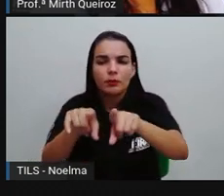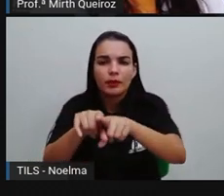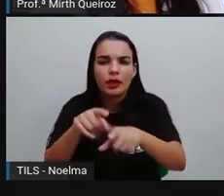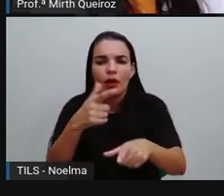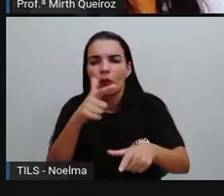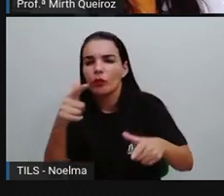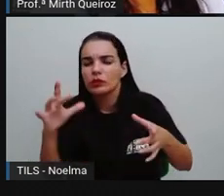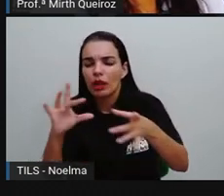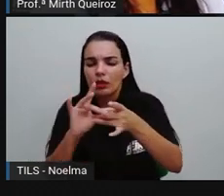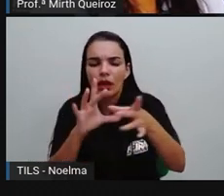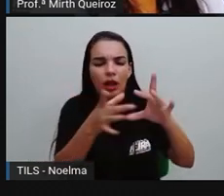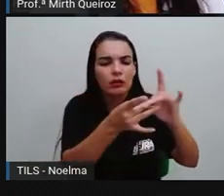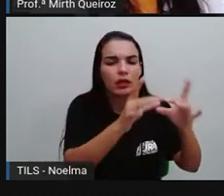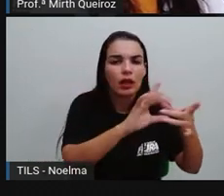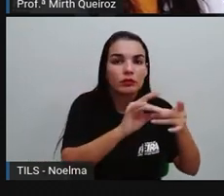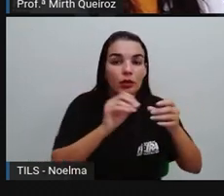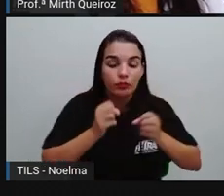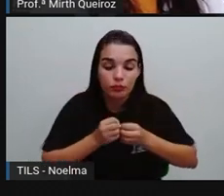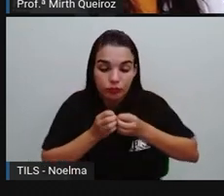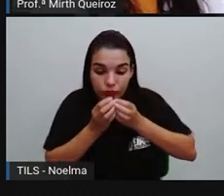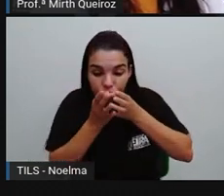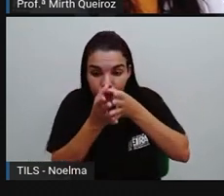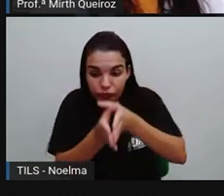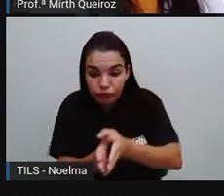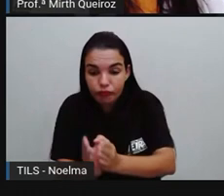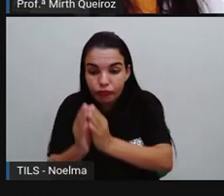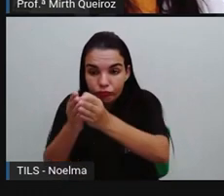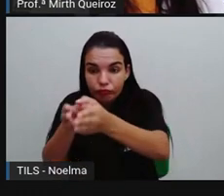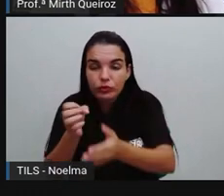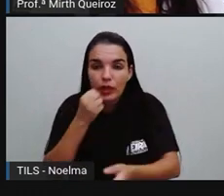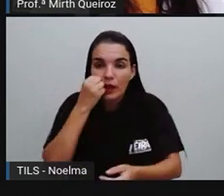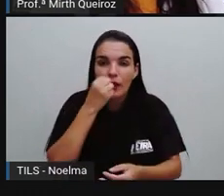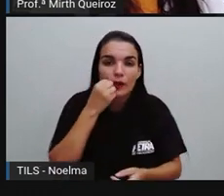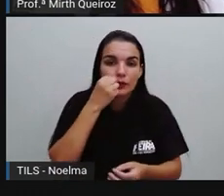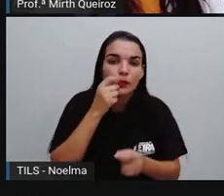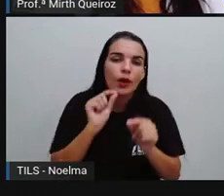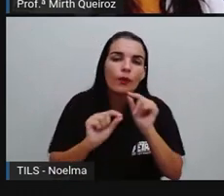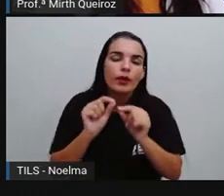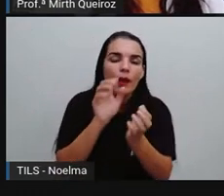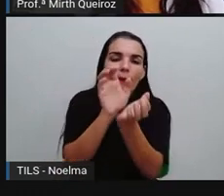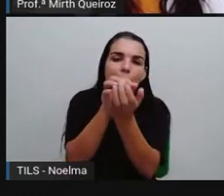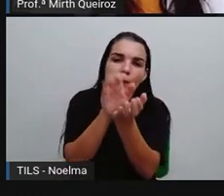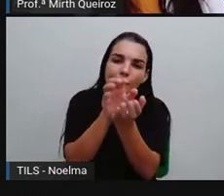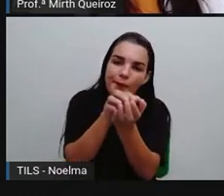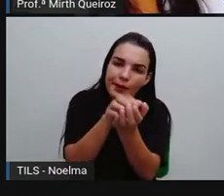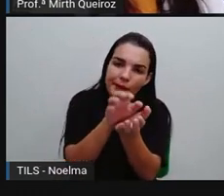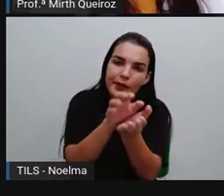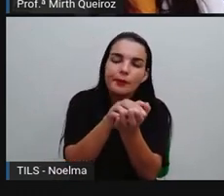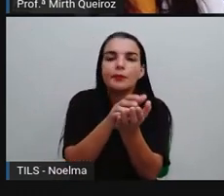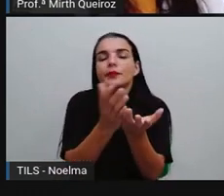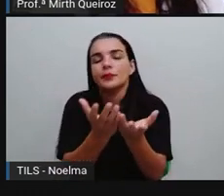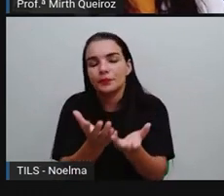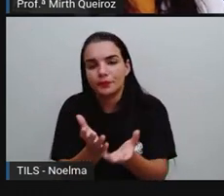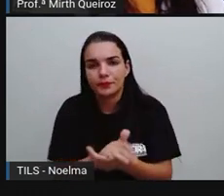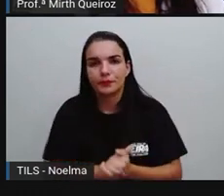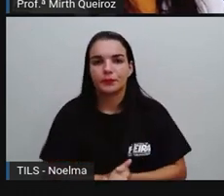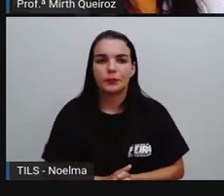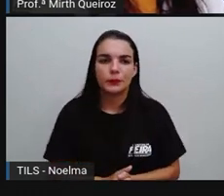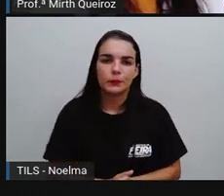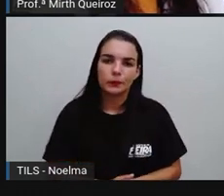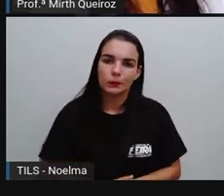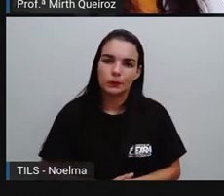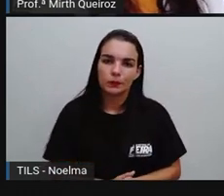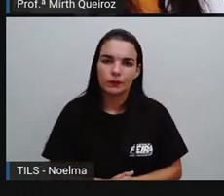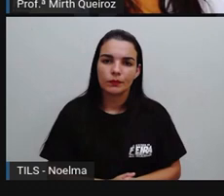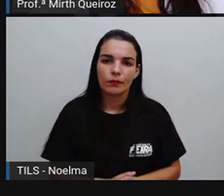mais ligadas ao escoamento do açúcar produzido nos engenhos, como foi o caso de Olinda, Recife e São Vicente,